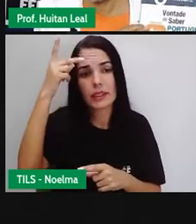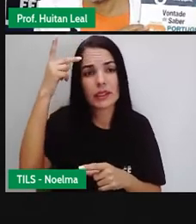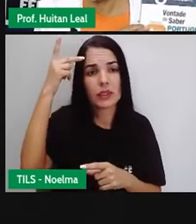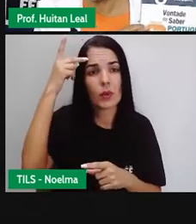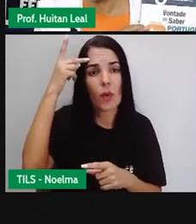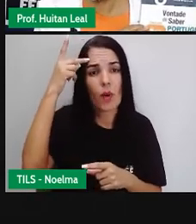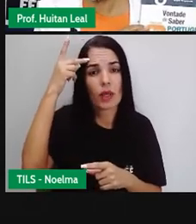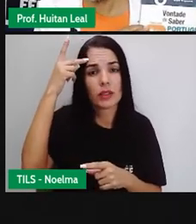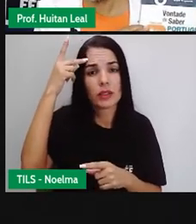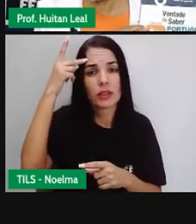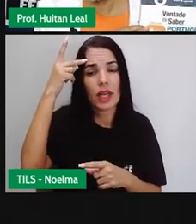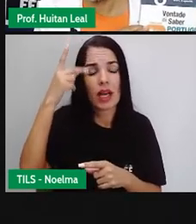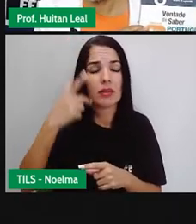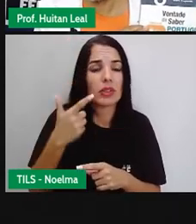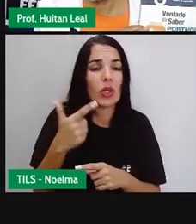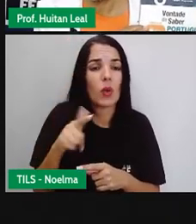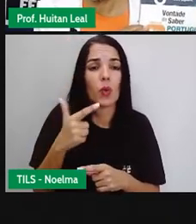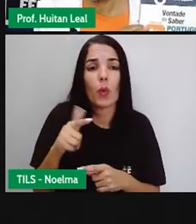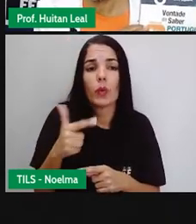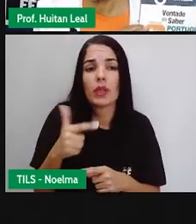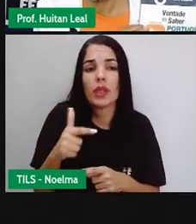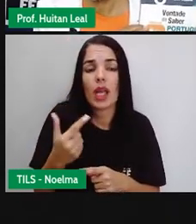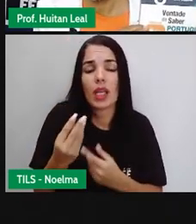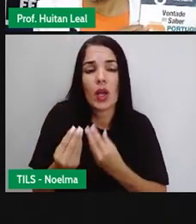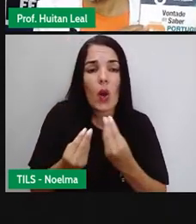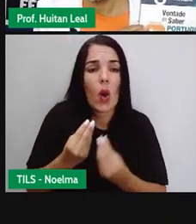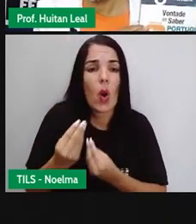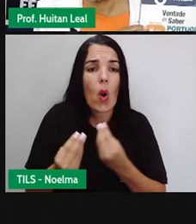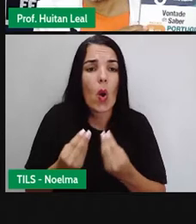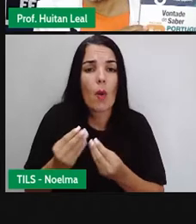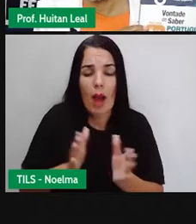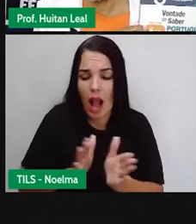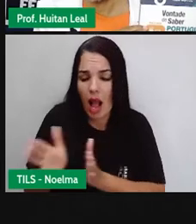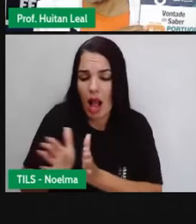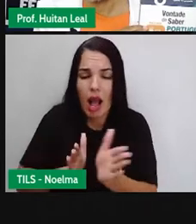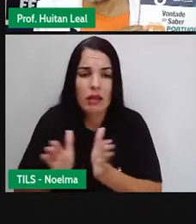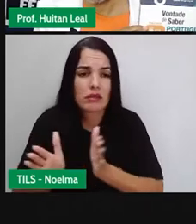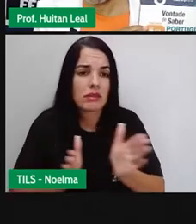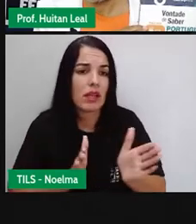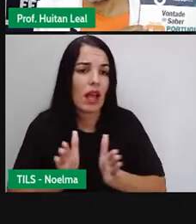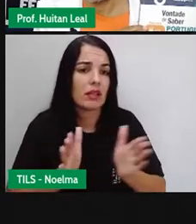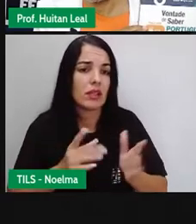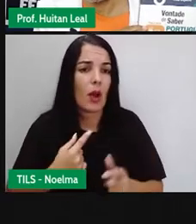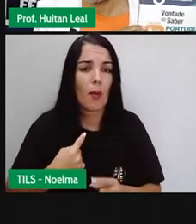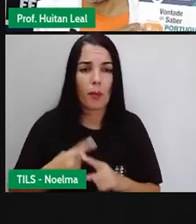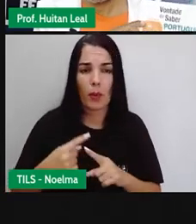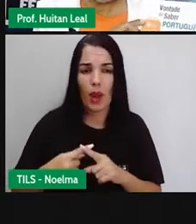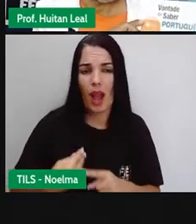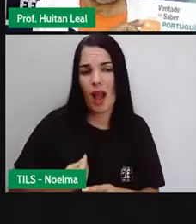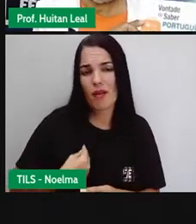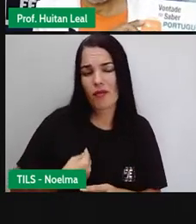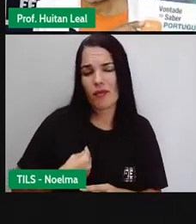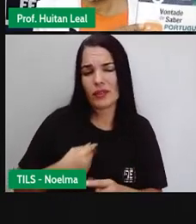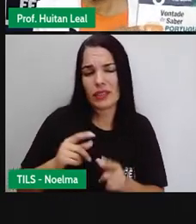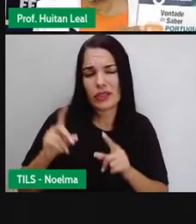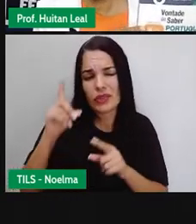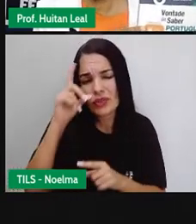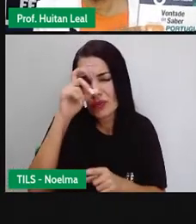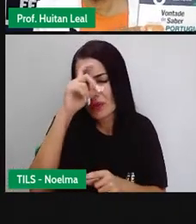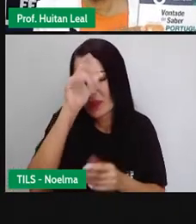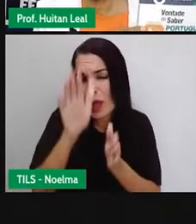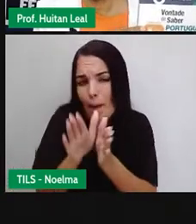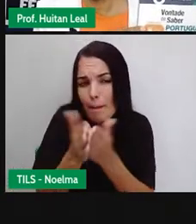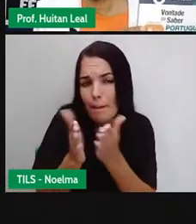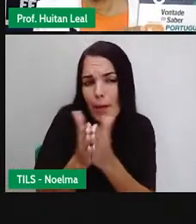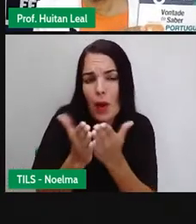que vivem em situação de, tem situação de vida difíceis, o primeiro contato